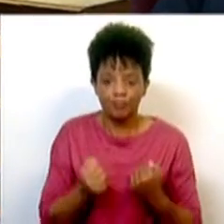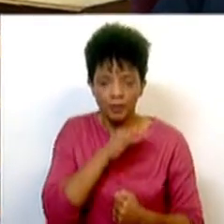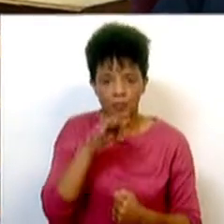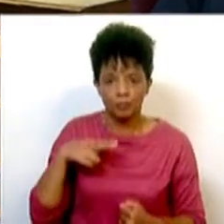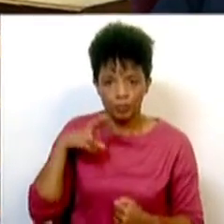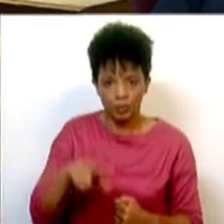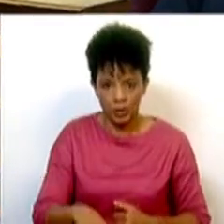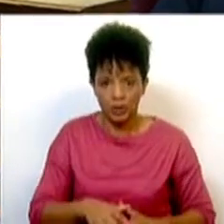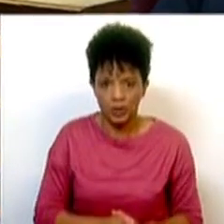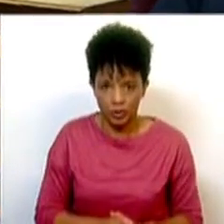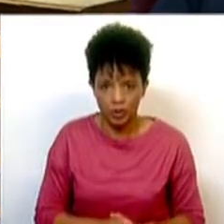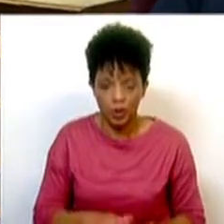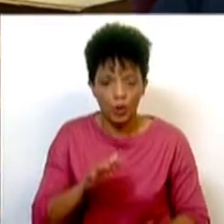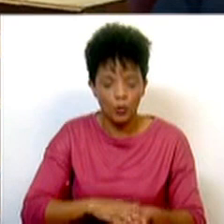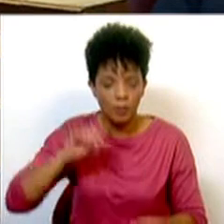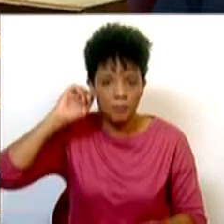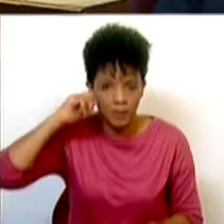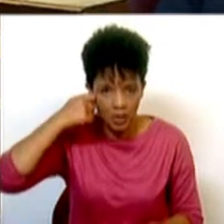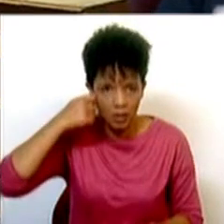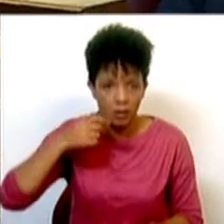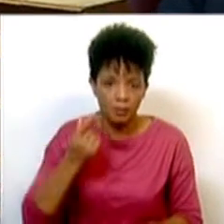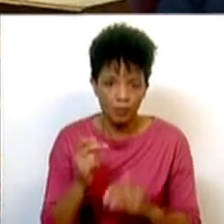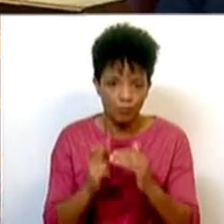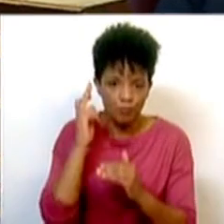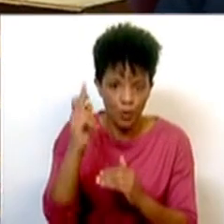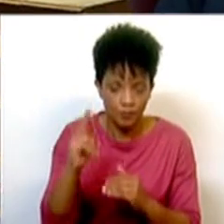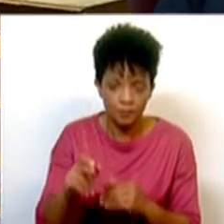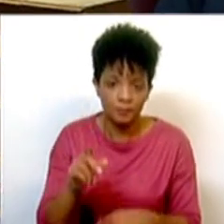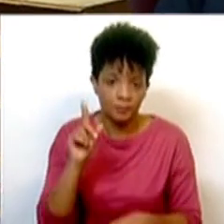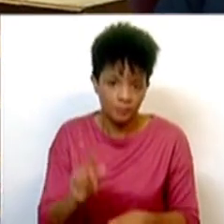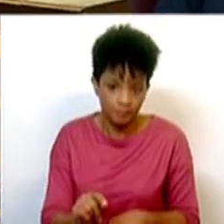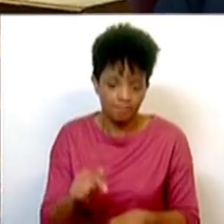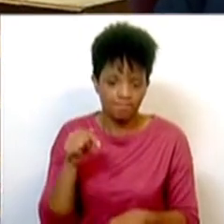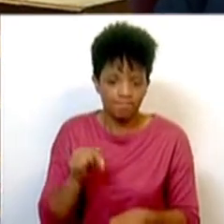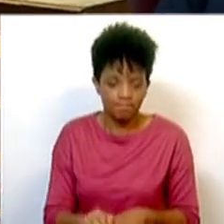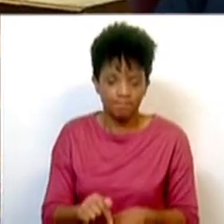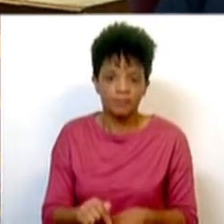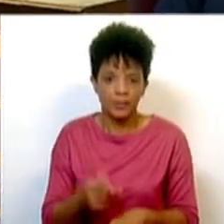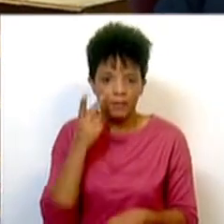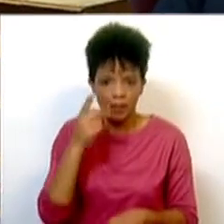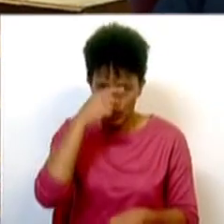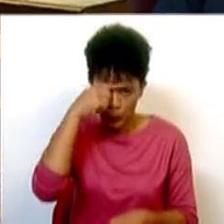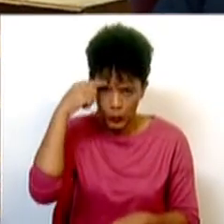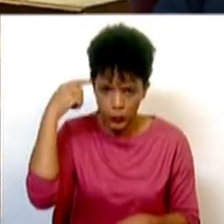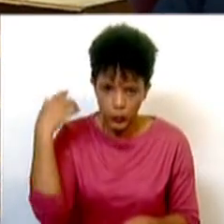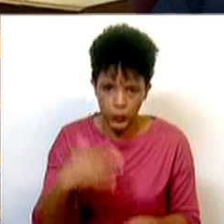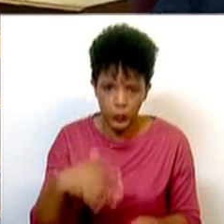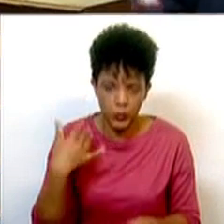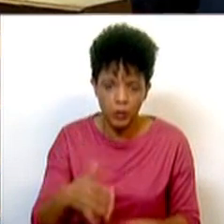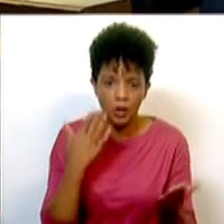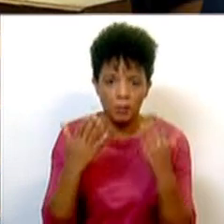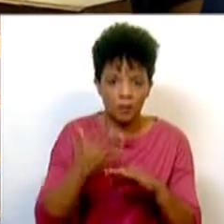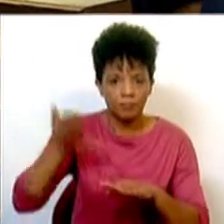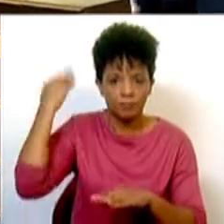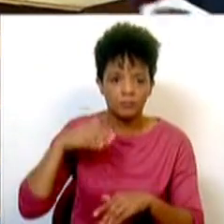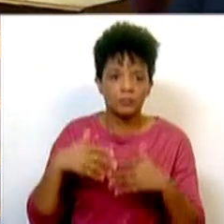famílias portuguesas que estão afetadas pela inflação e que têm hoje um custo de vida superior ao que tinham no